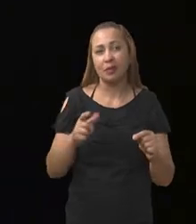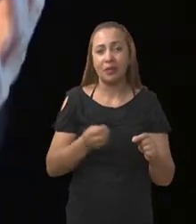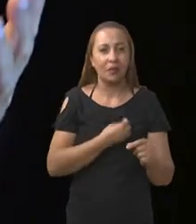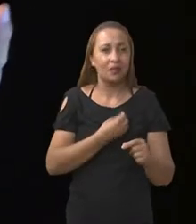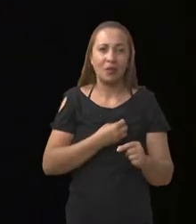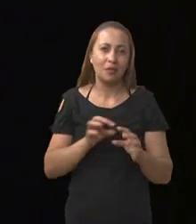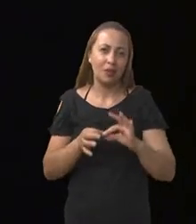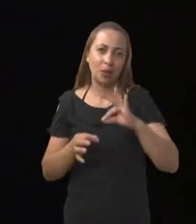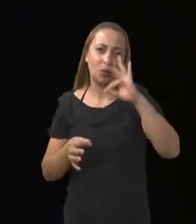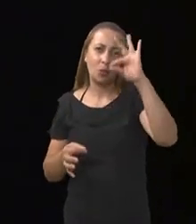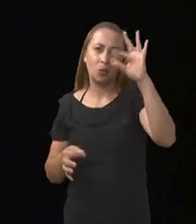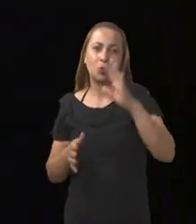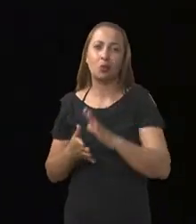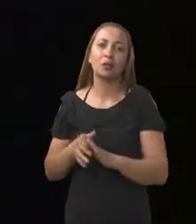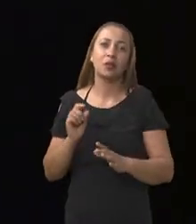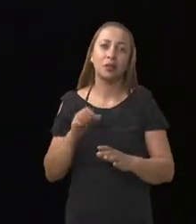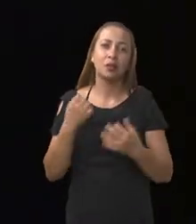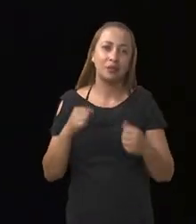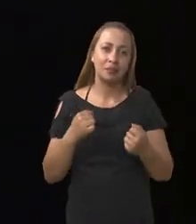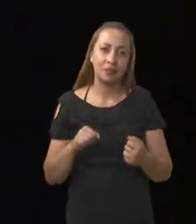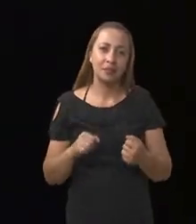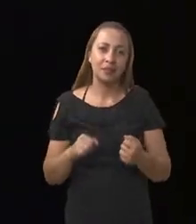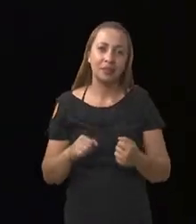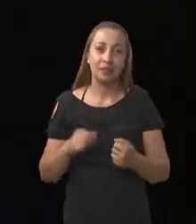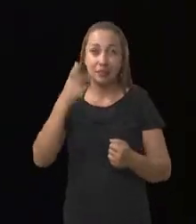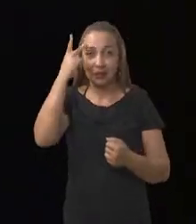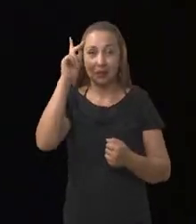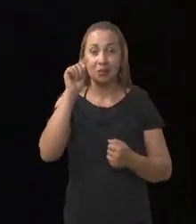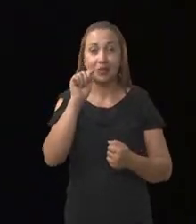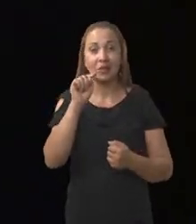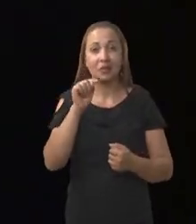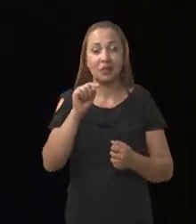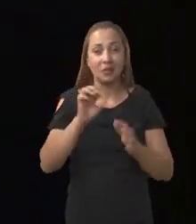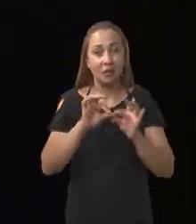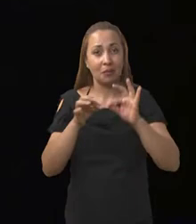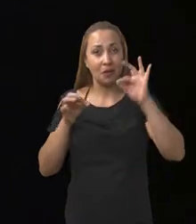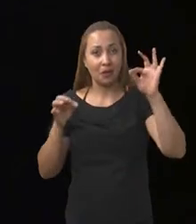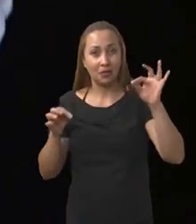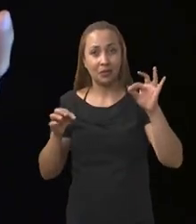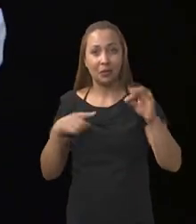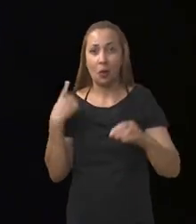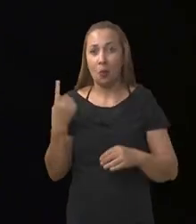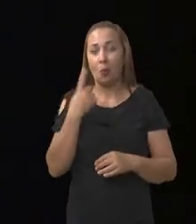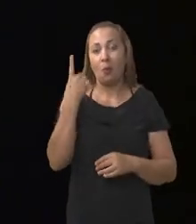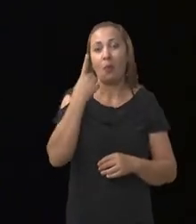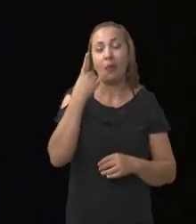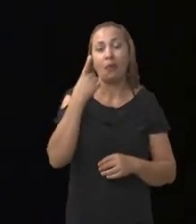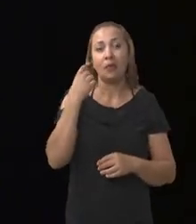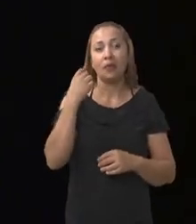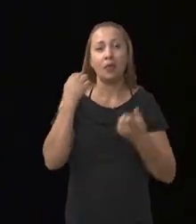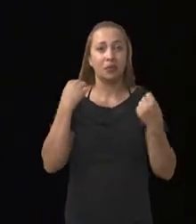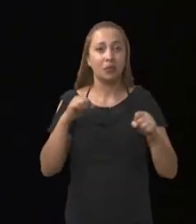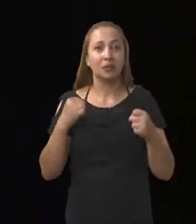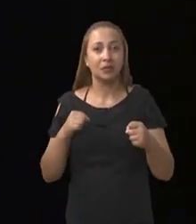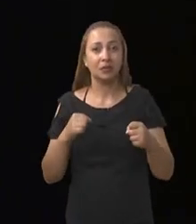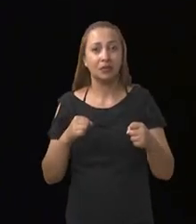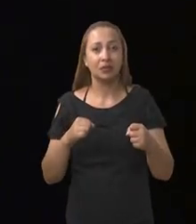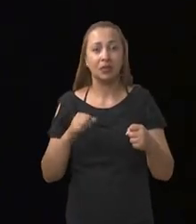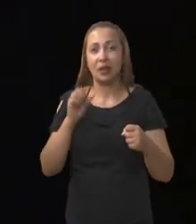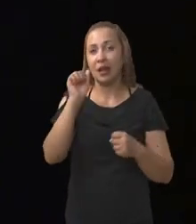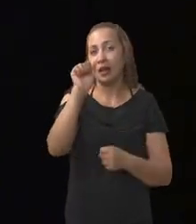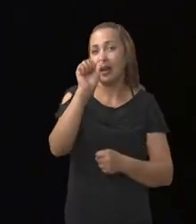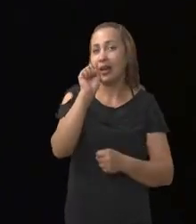têm uma vida muito longa. E o que se precisa para você medir com altas precisões, medidas em